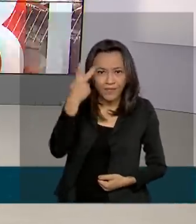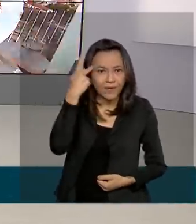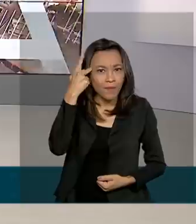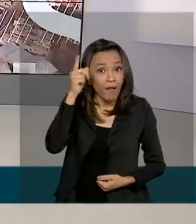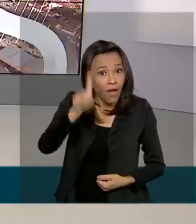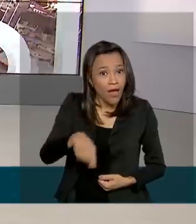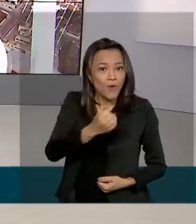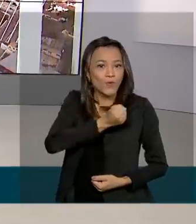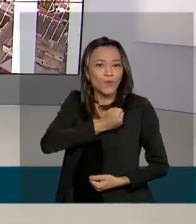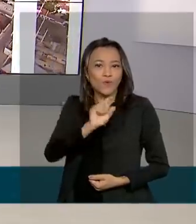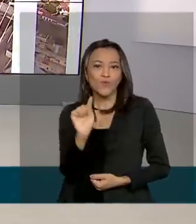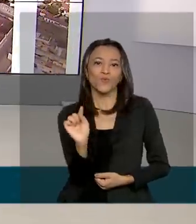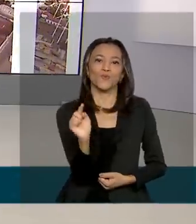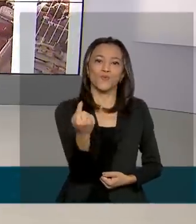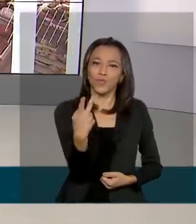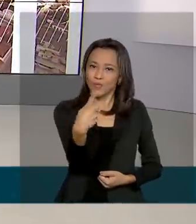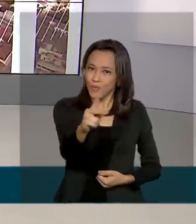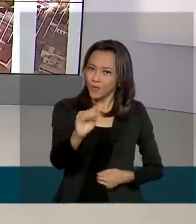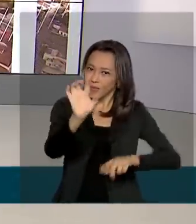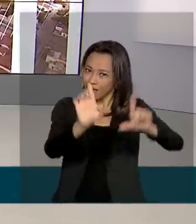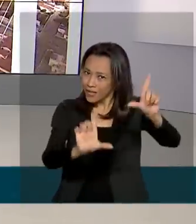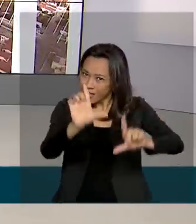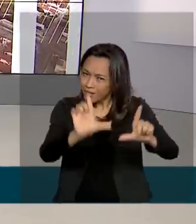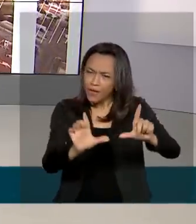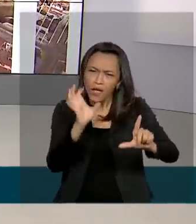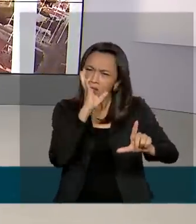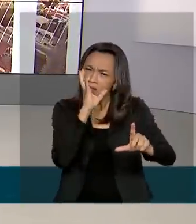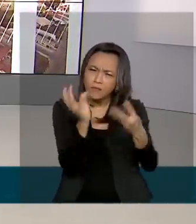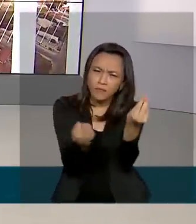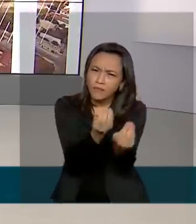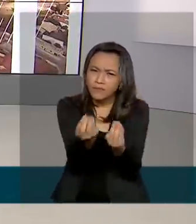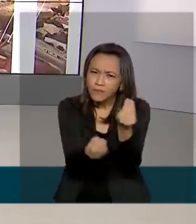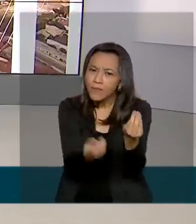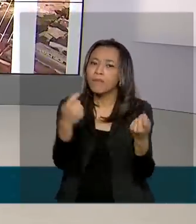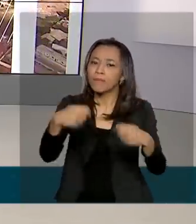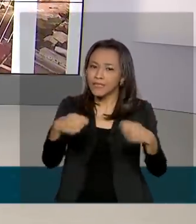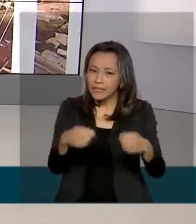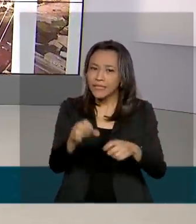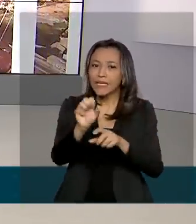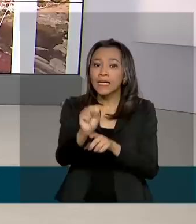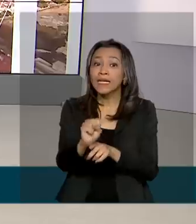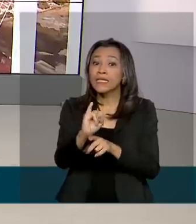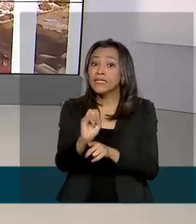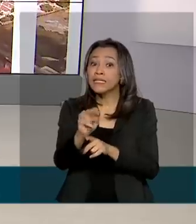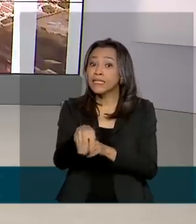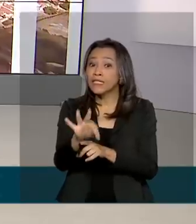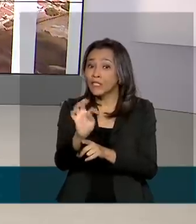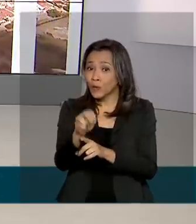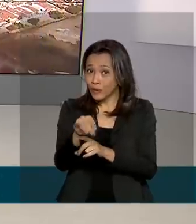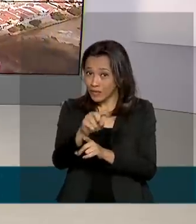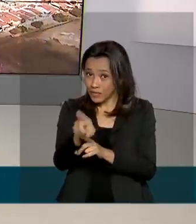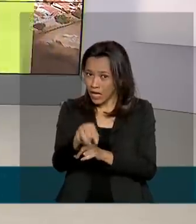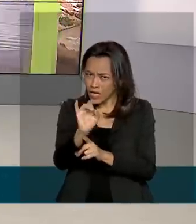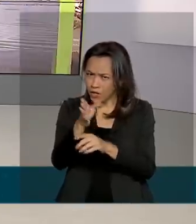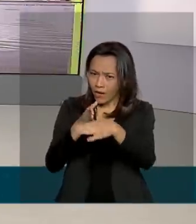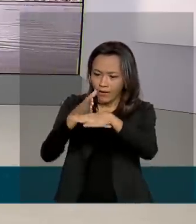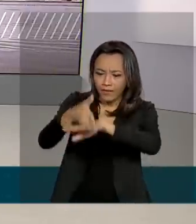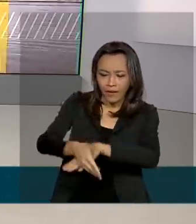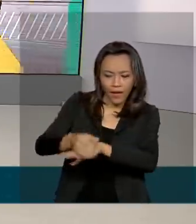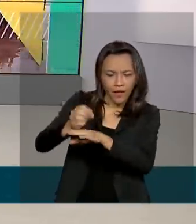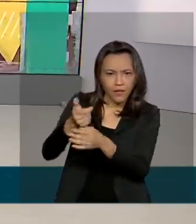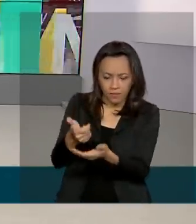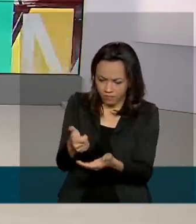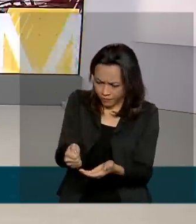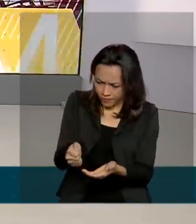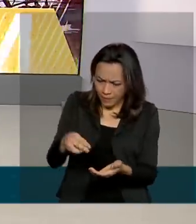canal 1 da sua televisão aberta. Para assistir, você precisará ressintonizar os seus canais. Basta entrar no menu da sua